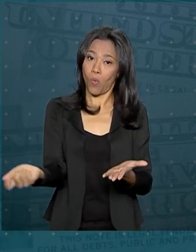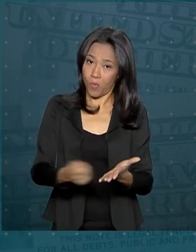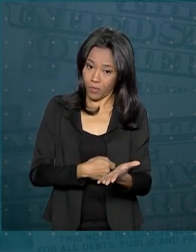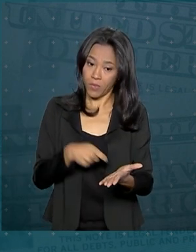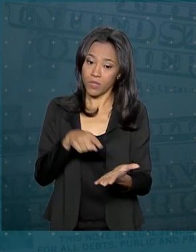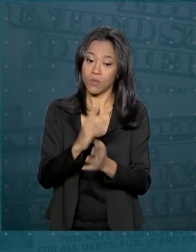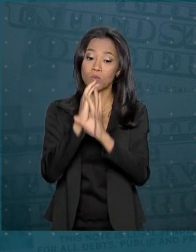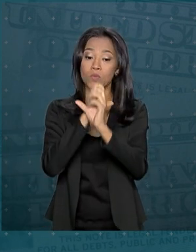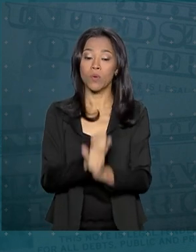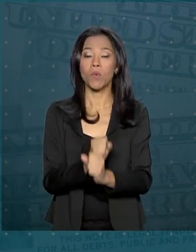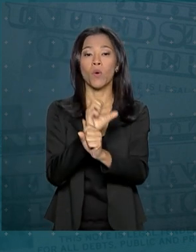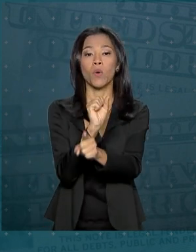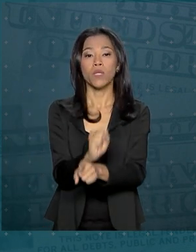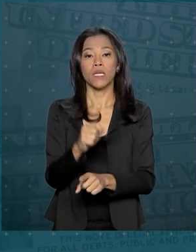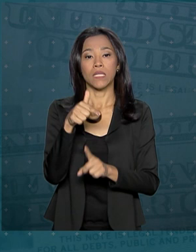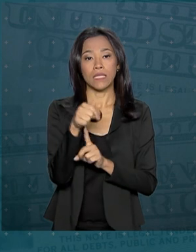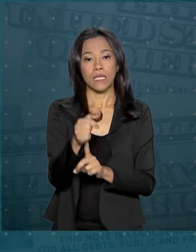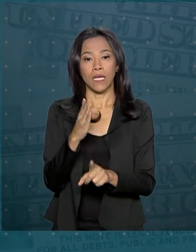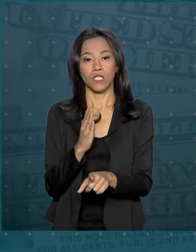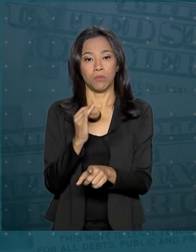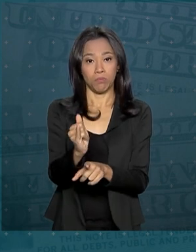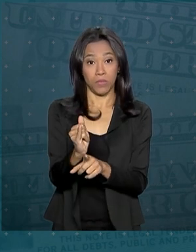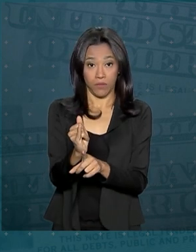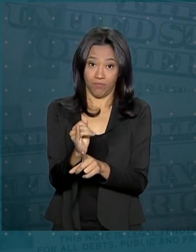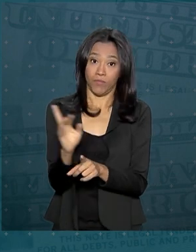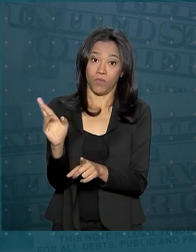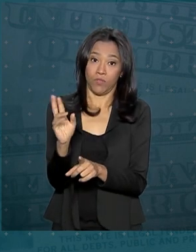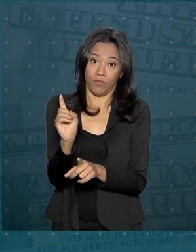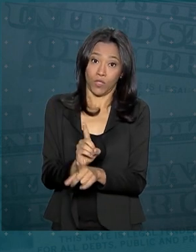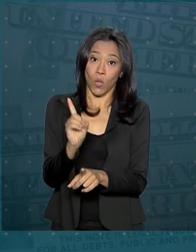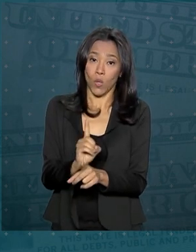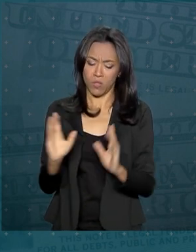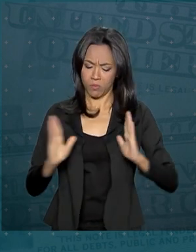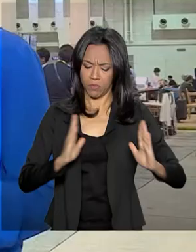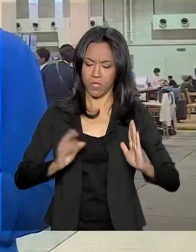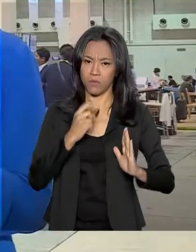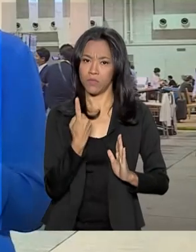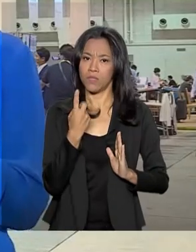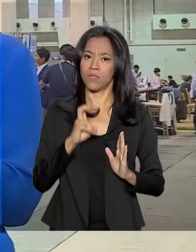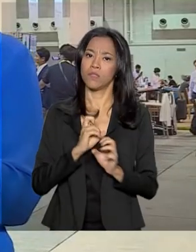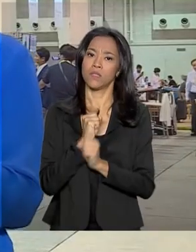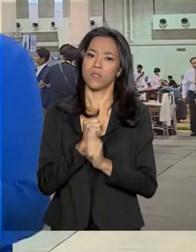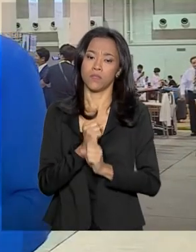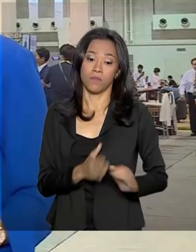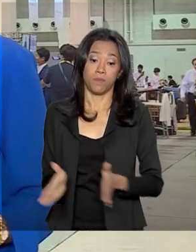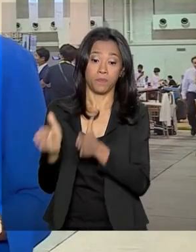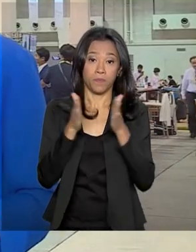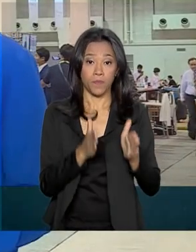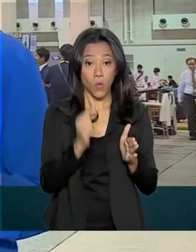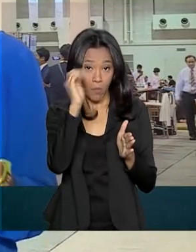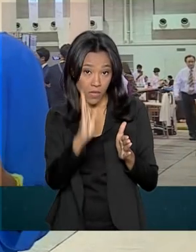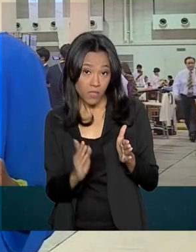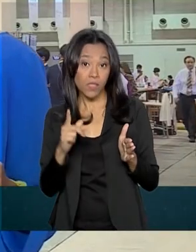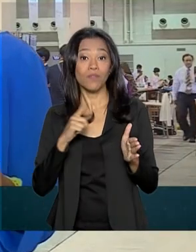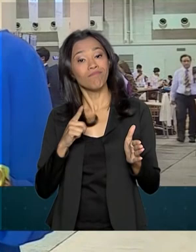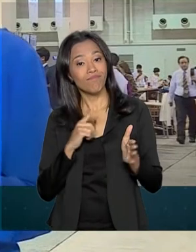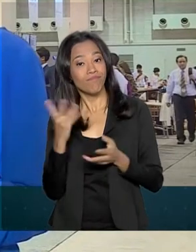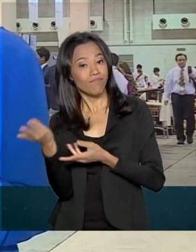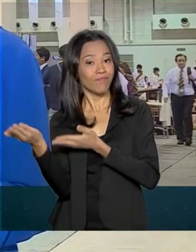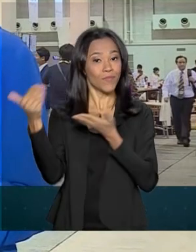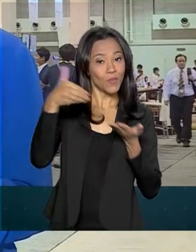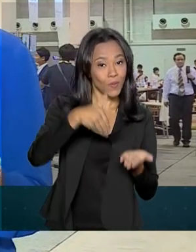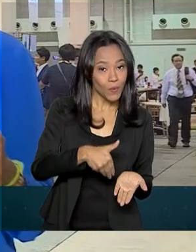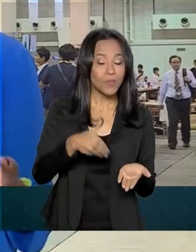menos 87 bilhões de dólares em 15 anos. O Brasil trouxe para o G20 uma